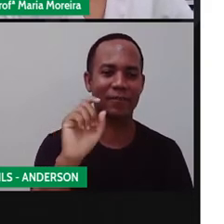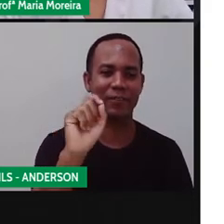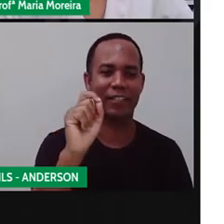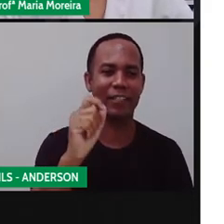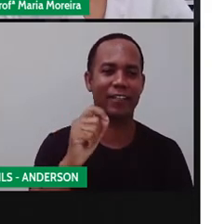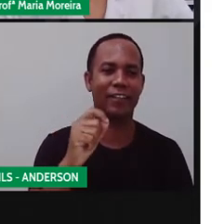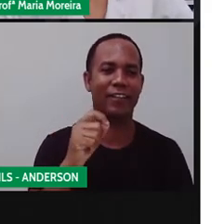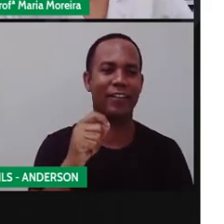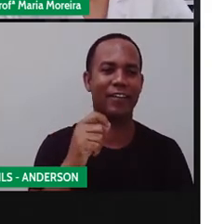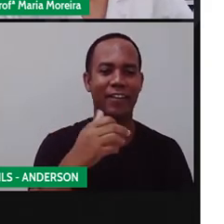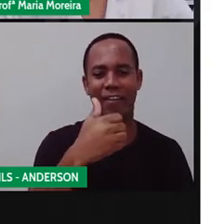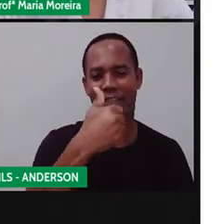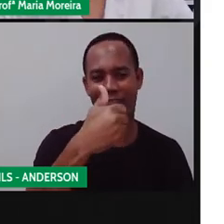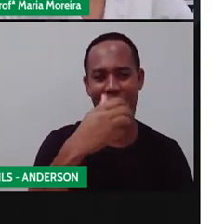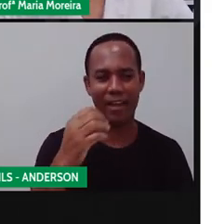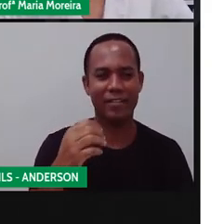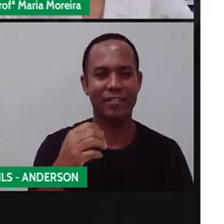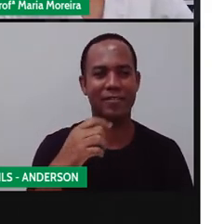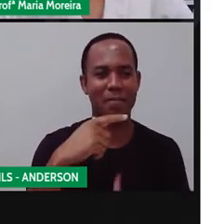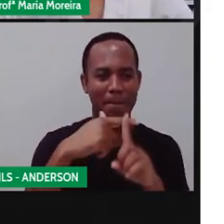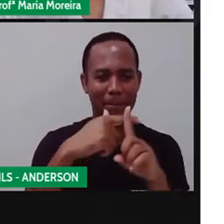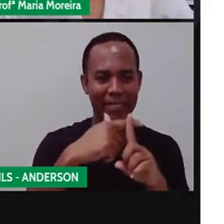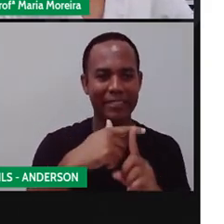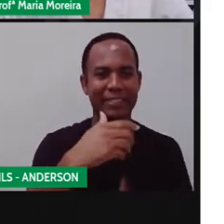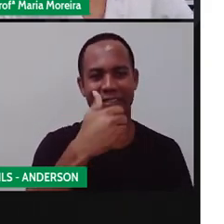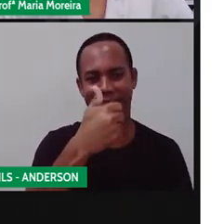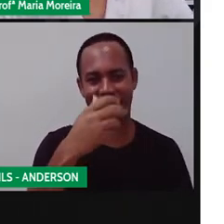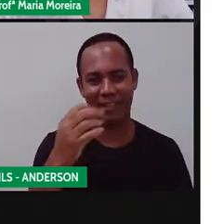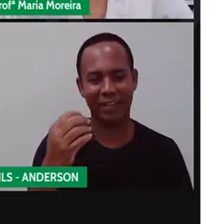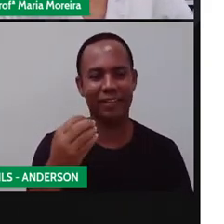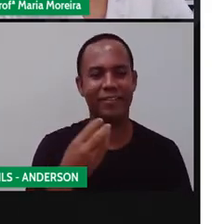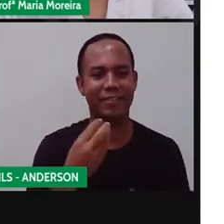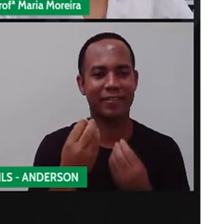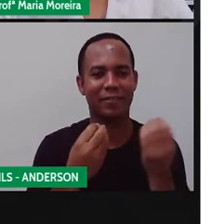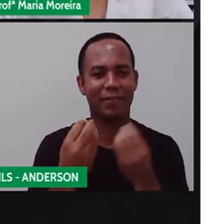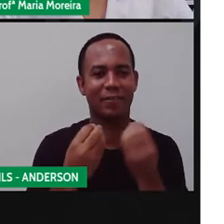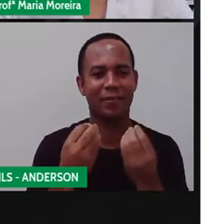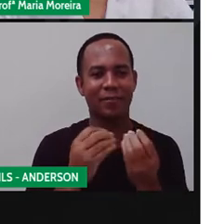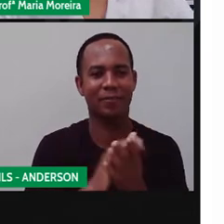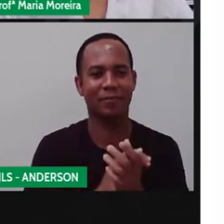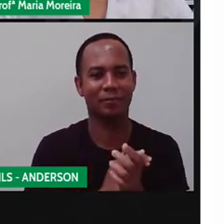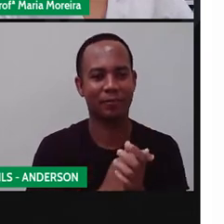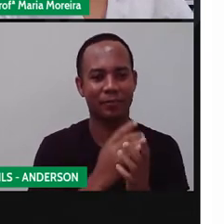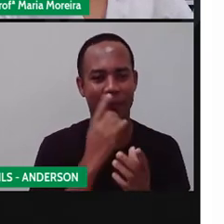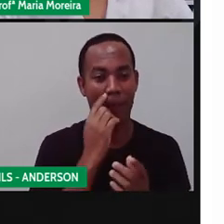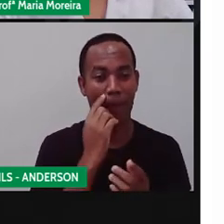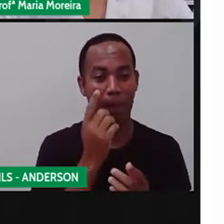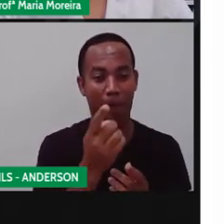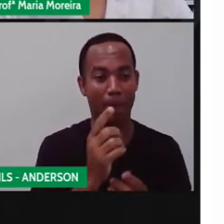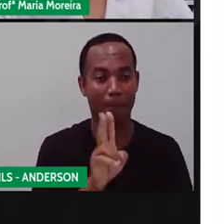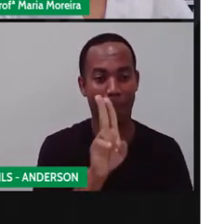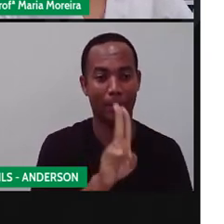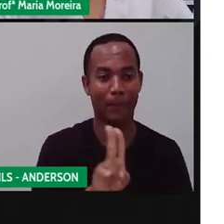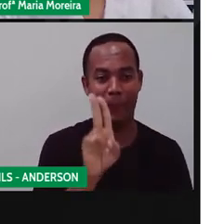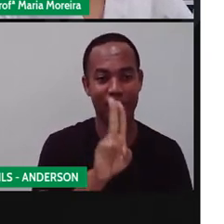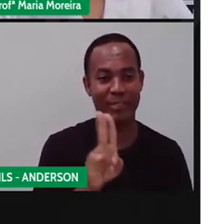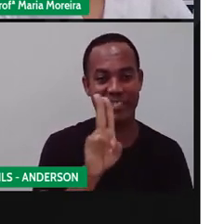10 mais 10. Então, se é 10 mais 10, gente. Ó, eu vou fazer o quê aqui? Usar o 10 duas